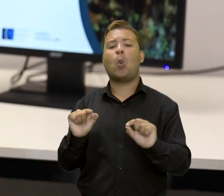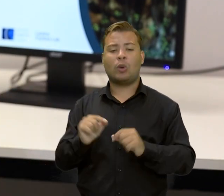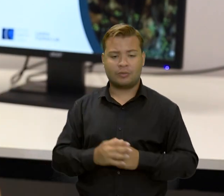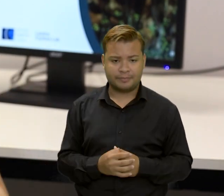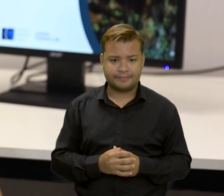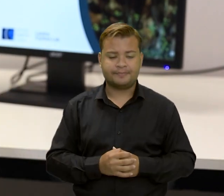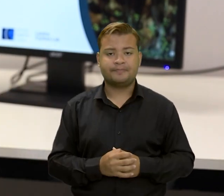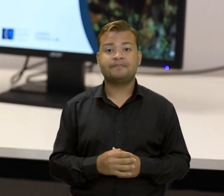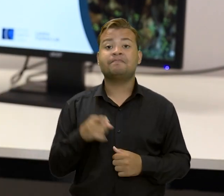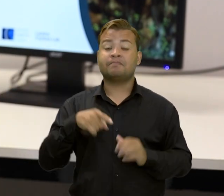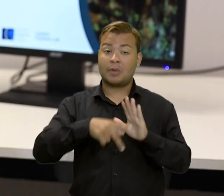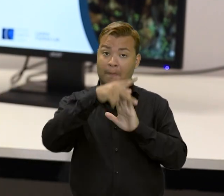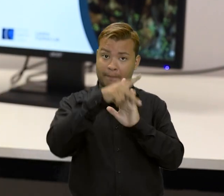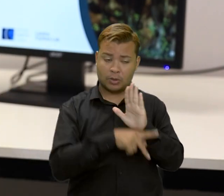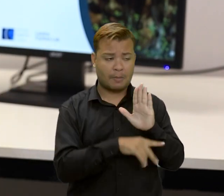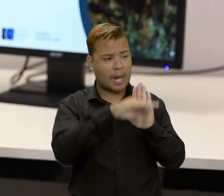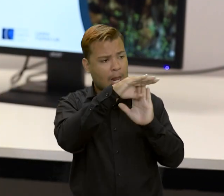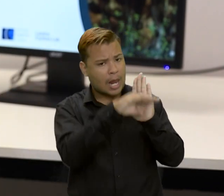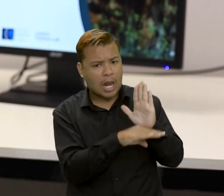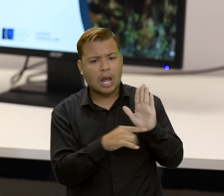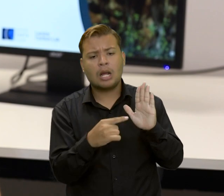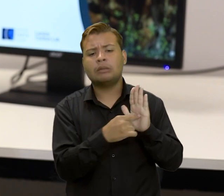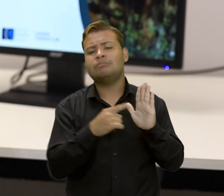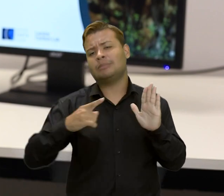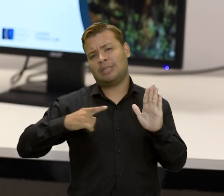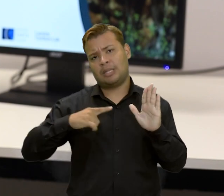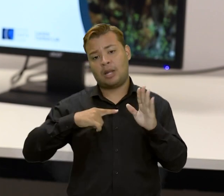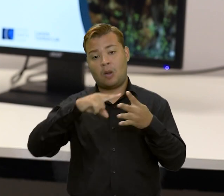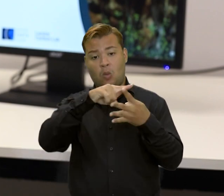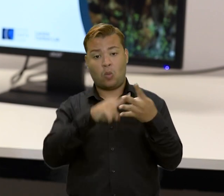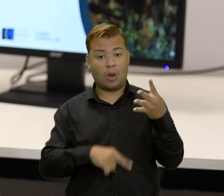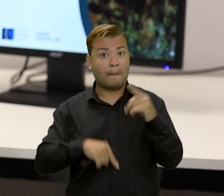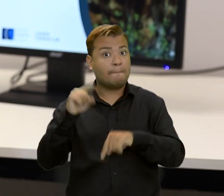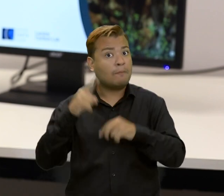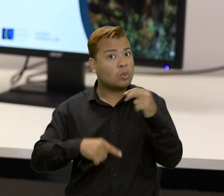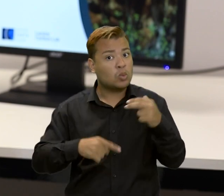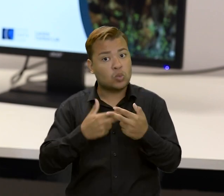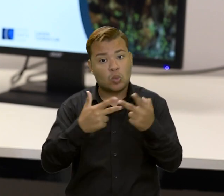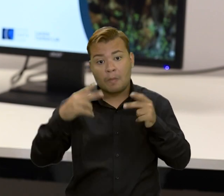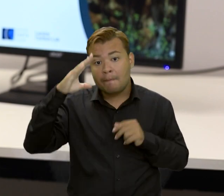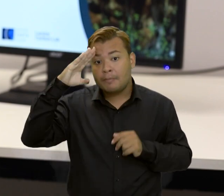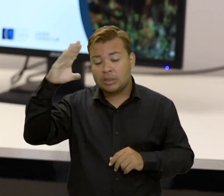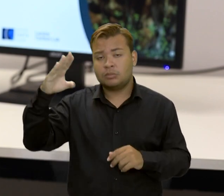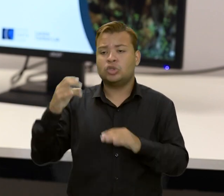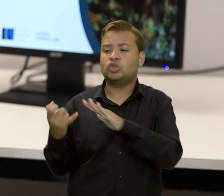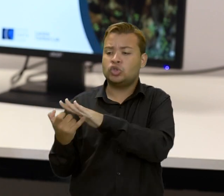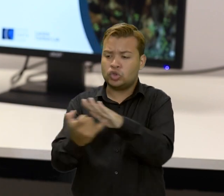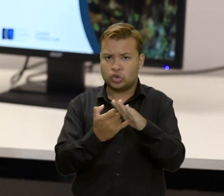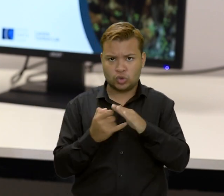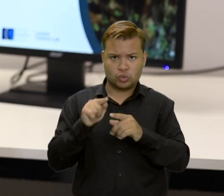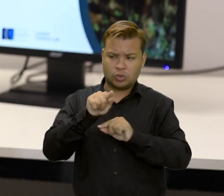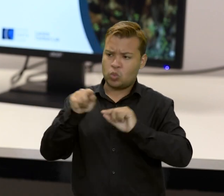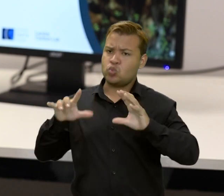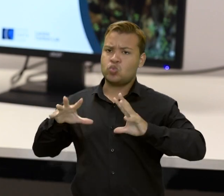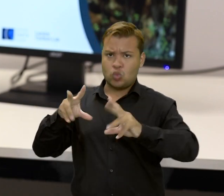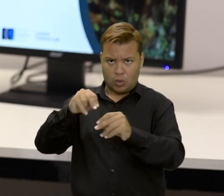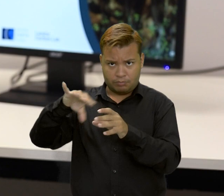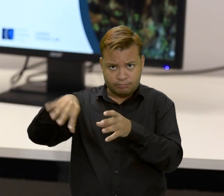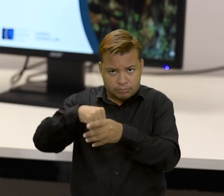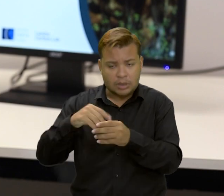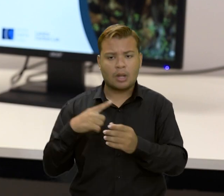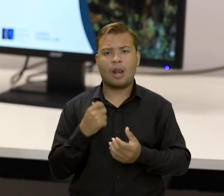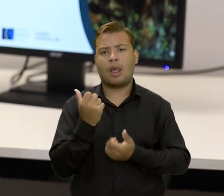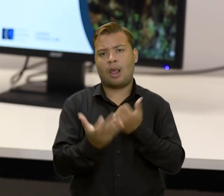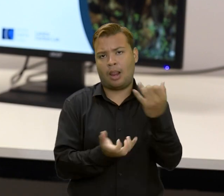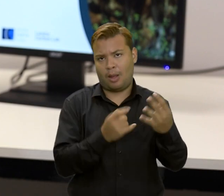No escopo desse projeto, gente tem quatro principais produtos. Todas as instituições vão entregar esses quatro principais produtos. O